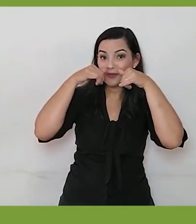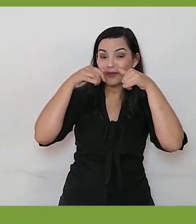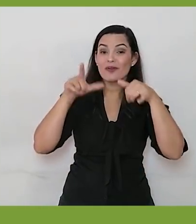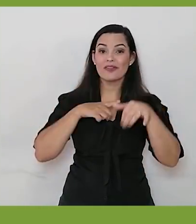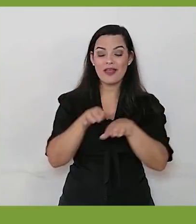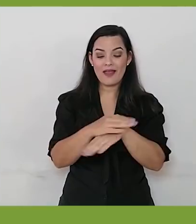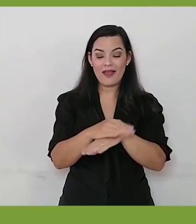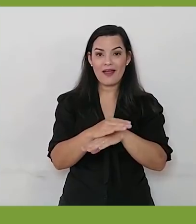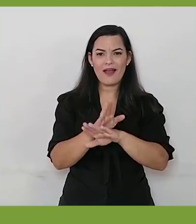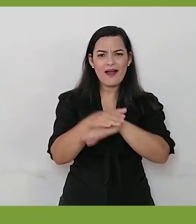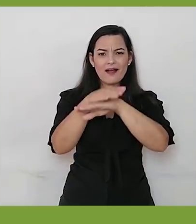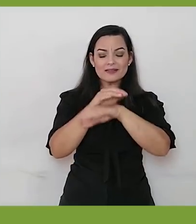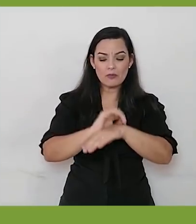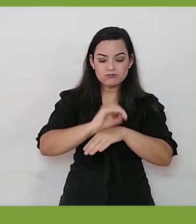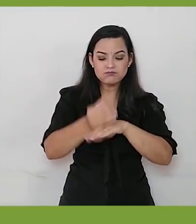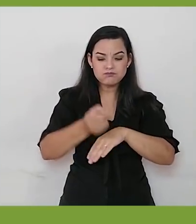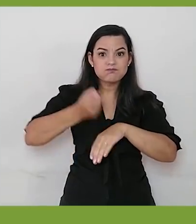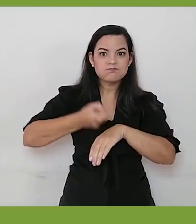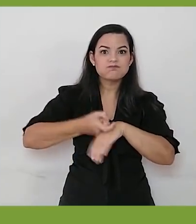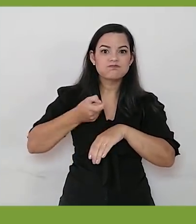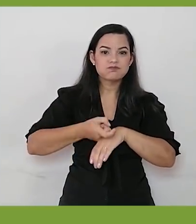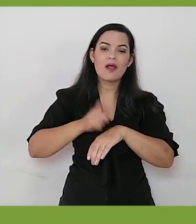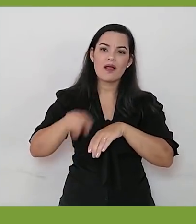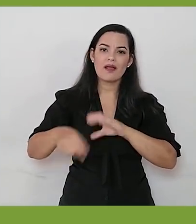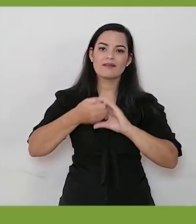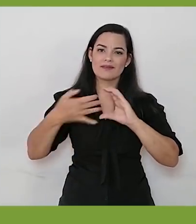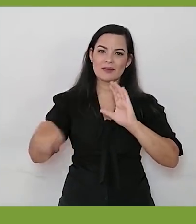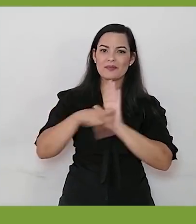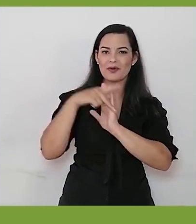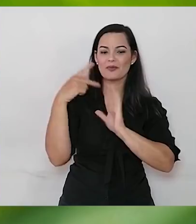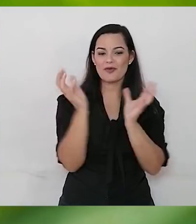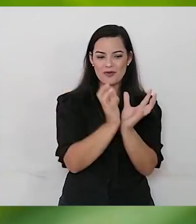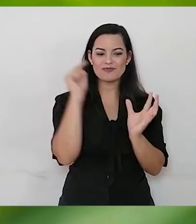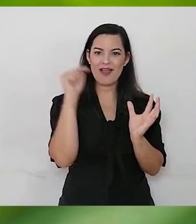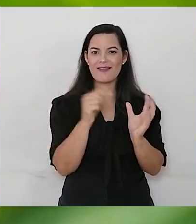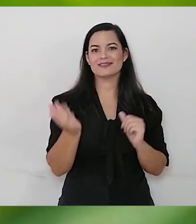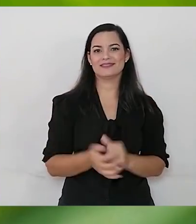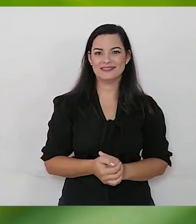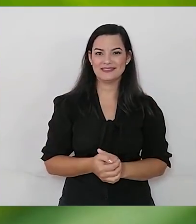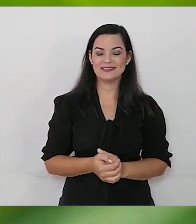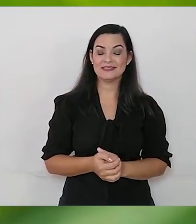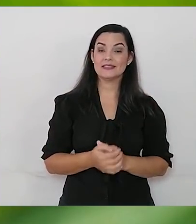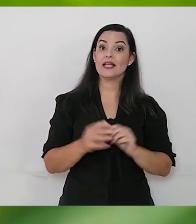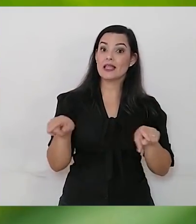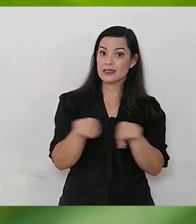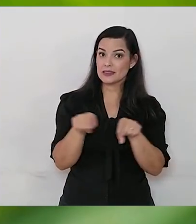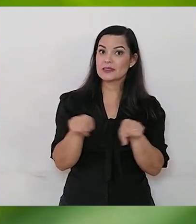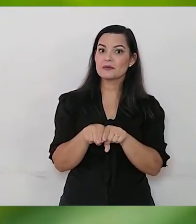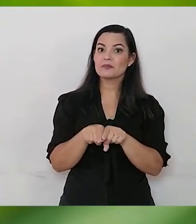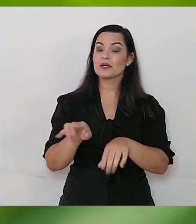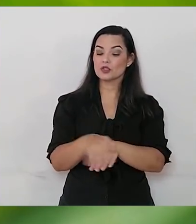endurecido, que é uma característica própria desse grupo. Além de fazer parte do grupo de